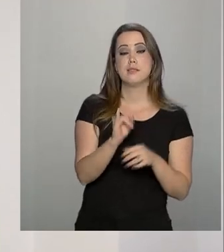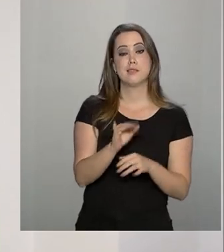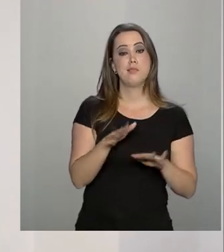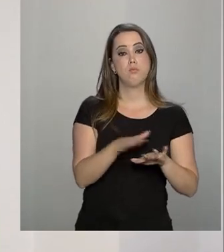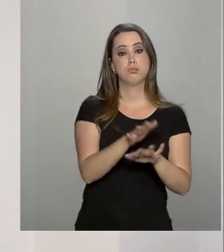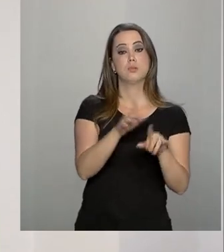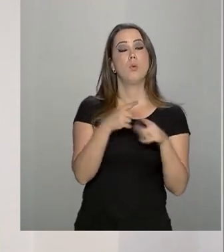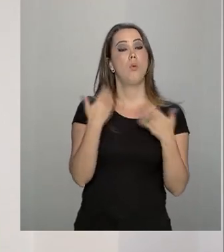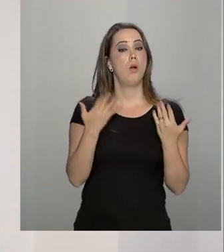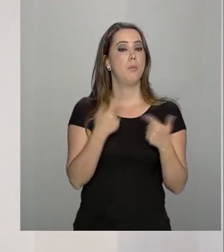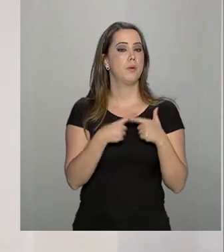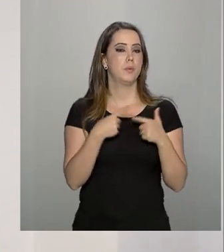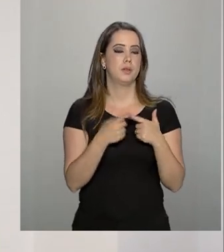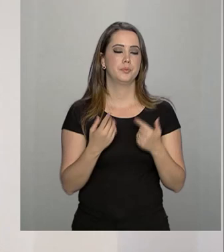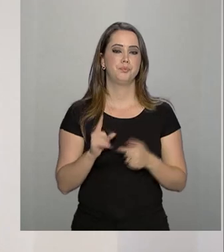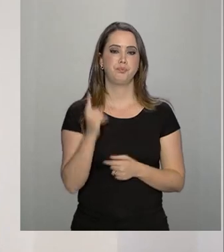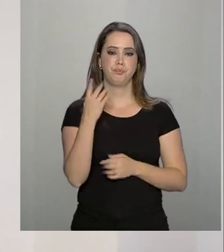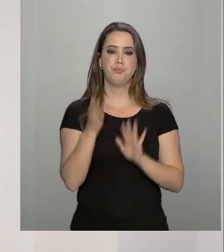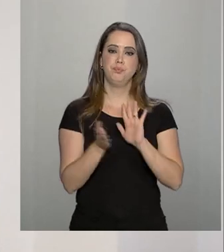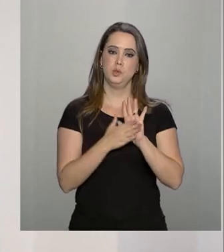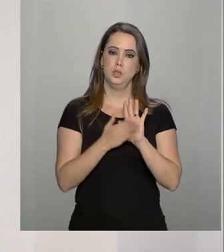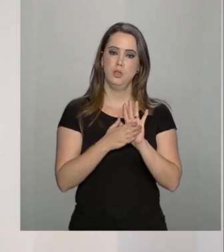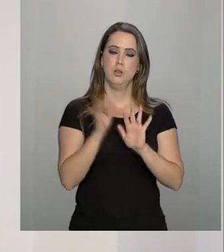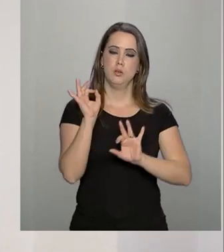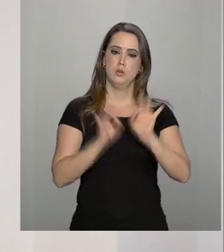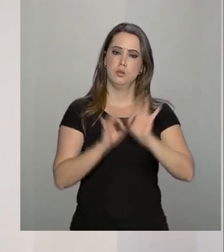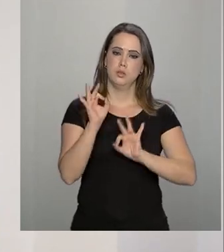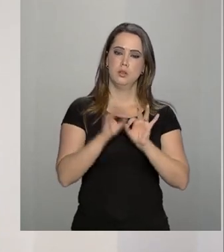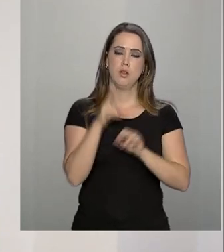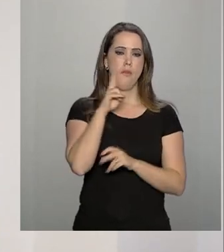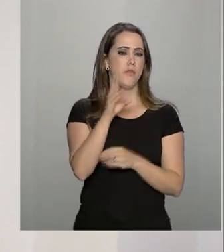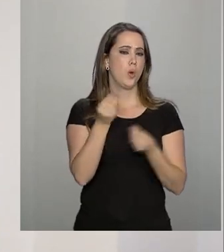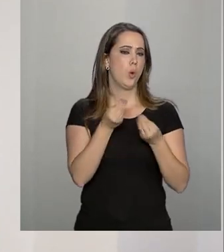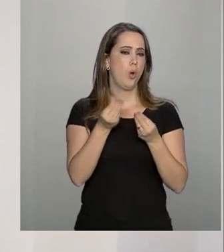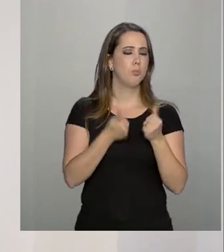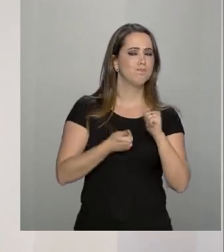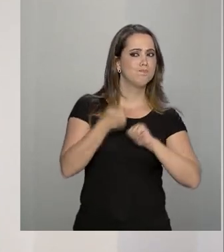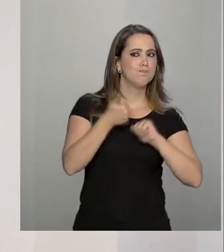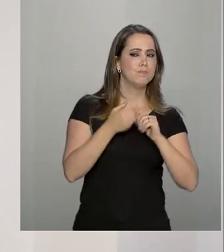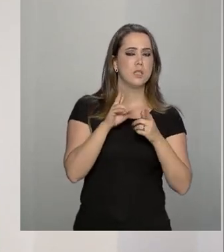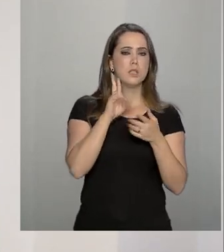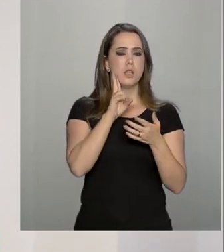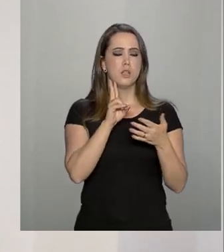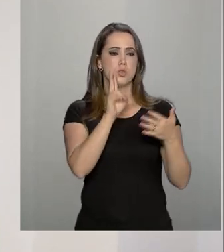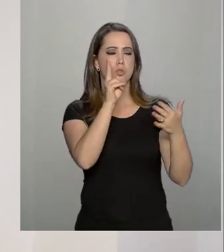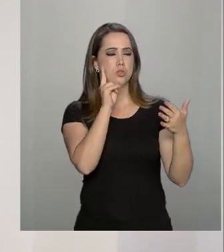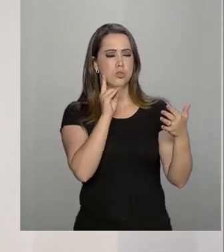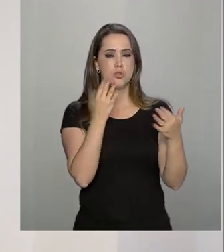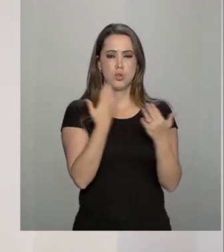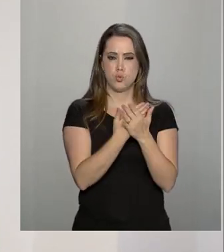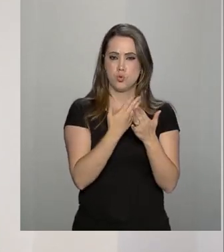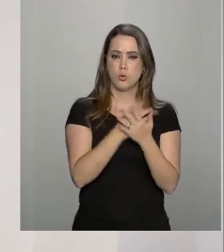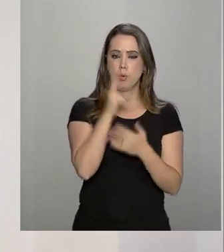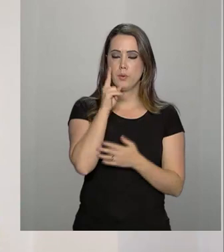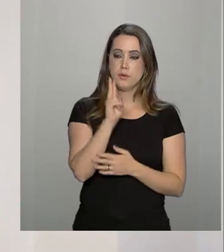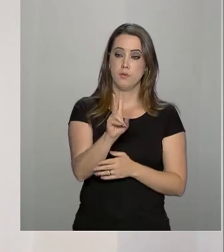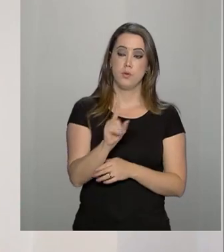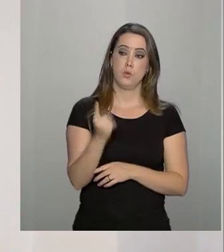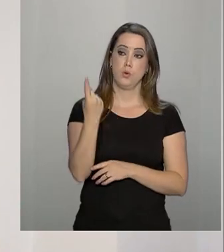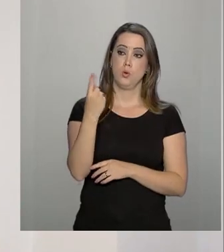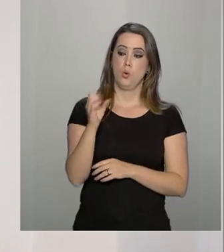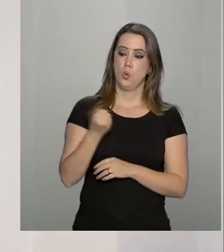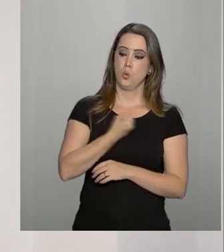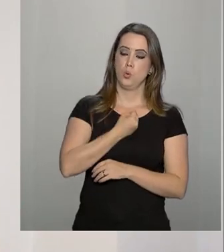justamente por causa do dano. Uma das propostas do plano é a revisão da classificação. A gente viu que numa classificação que leva em conta um